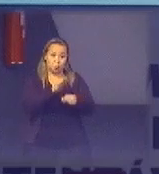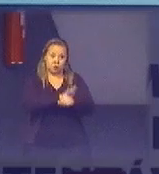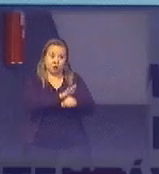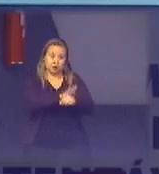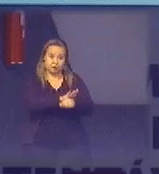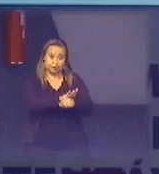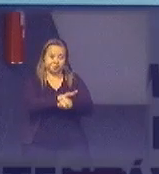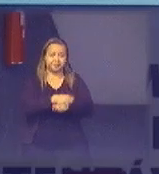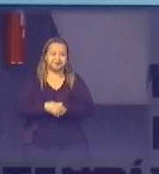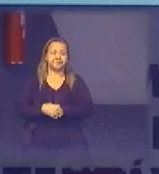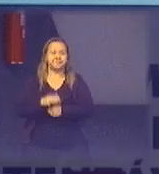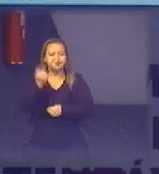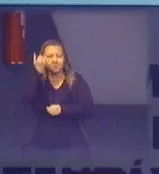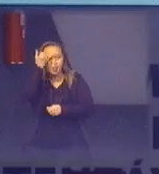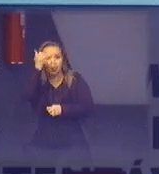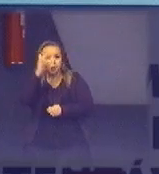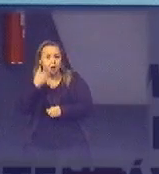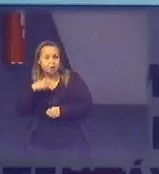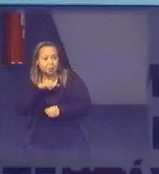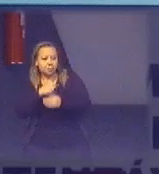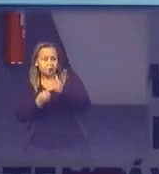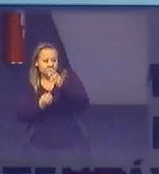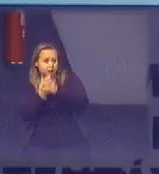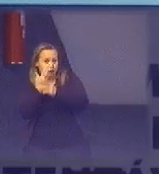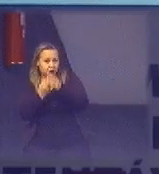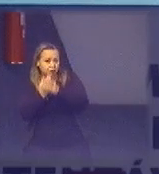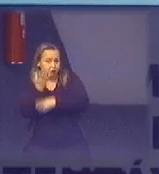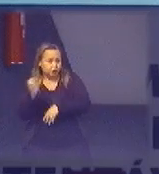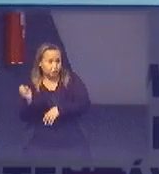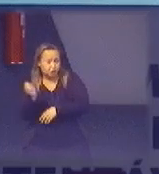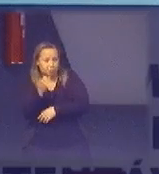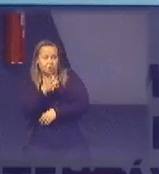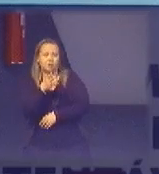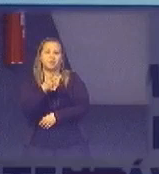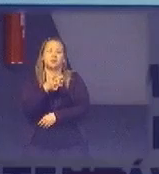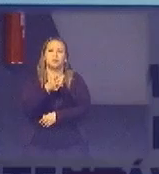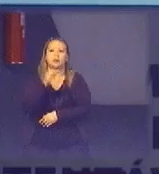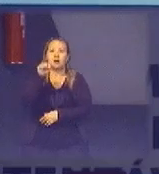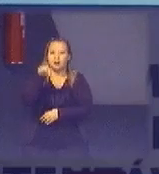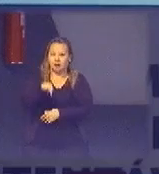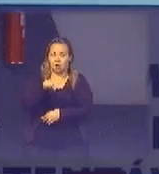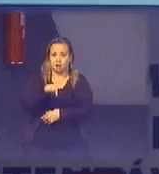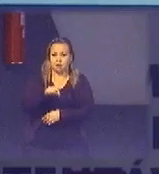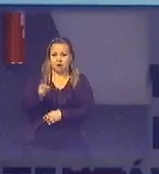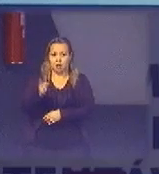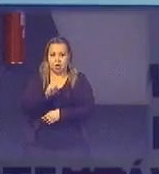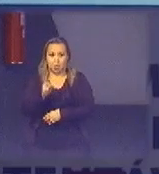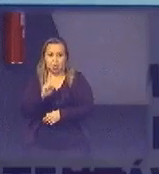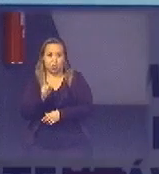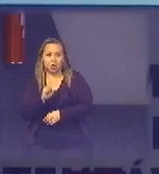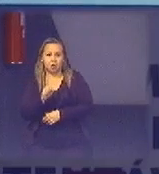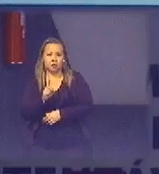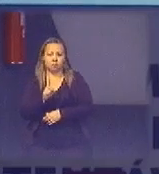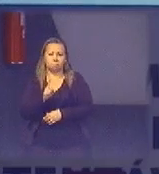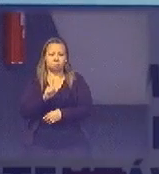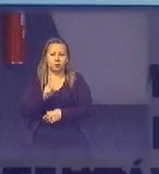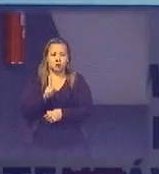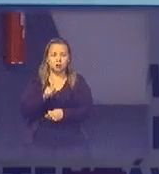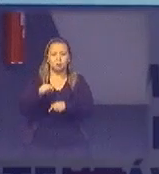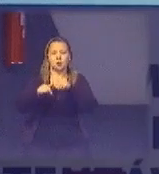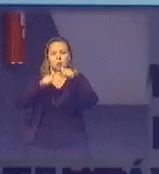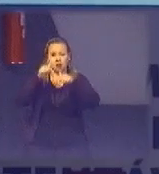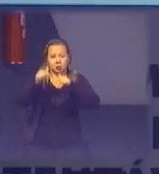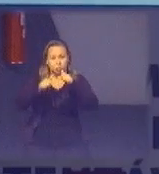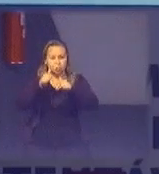ideia é que a gente crie normas aqui não de cunho principiológico mas de cunho operacional